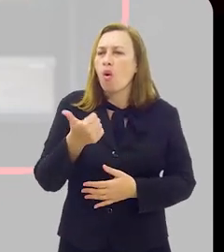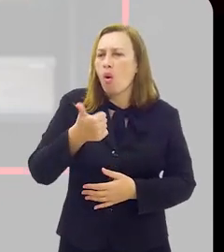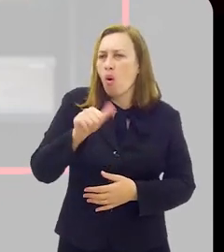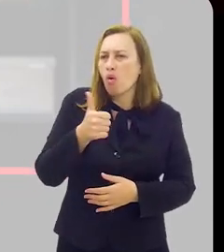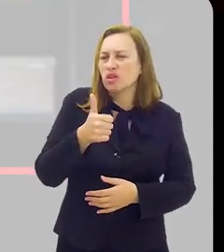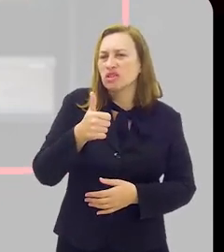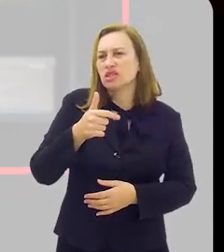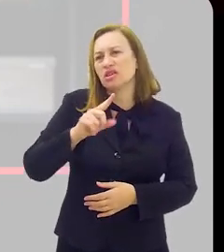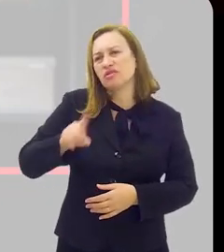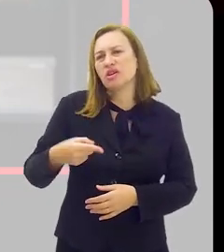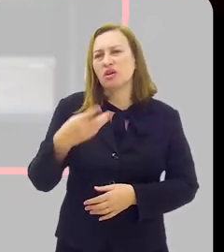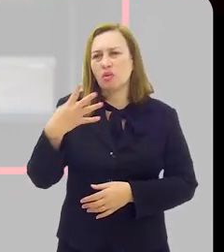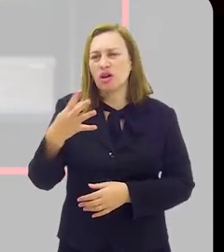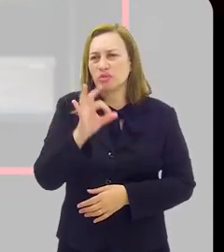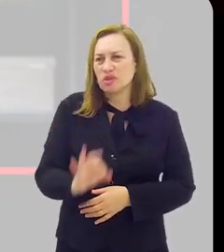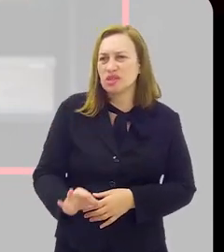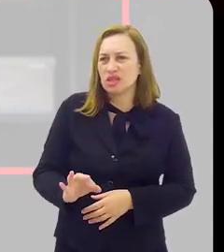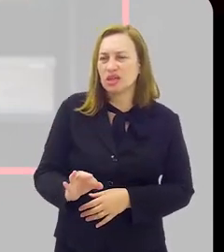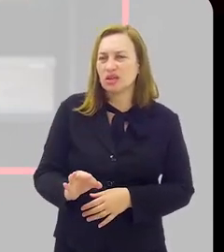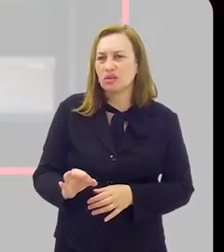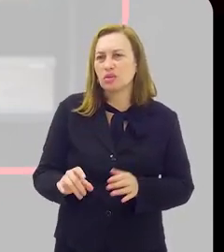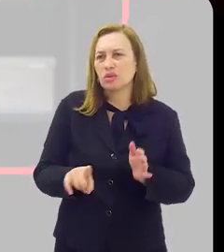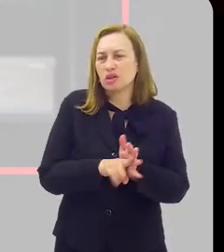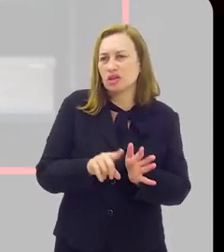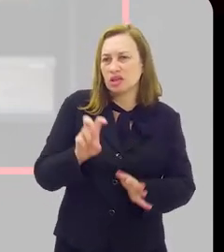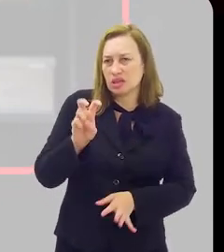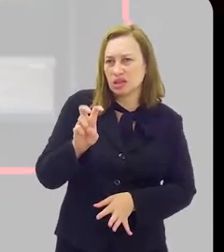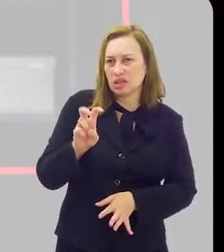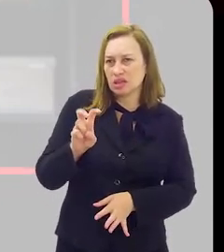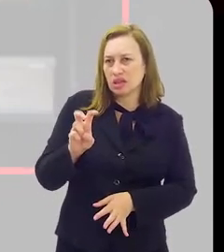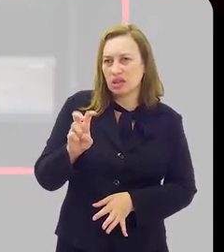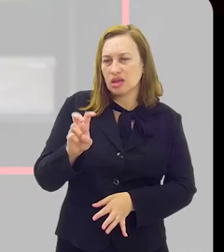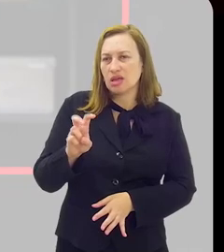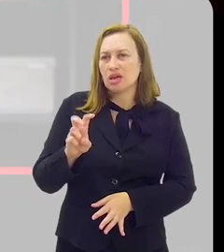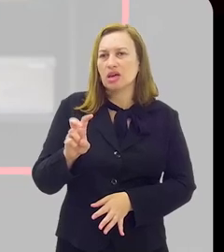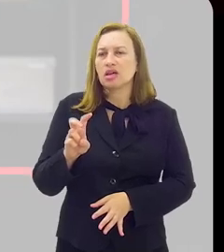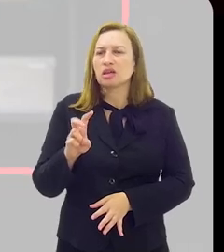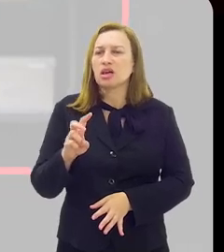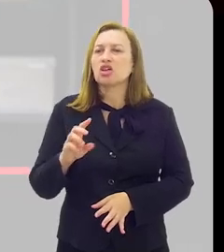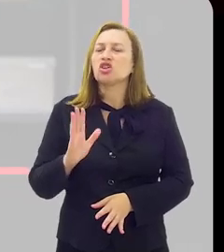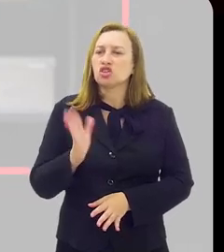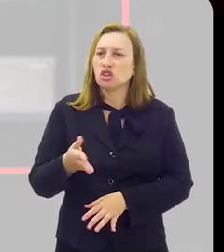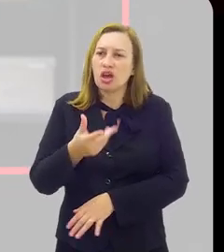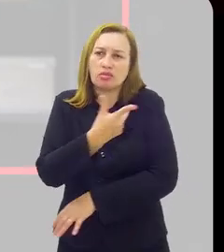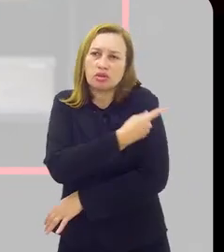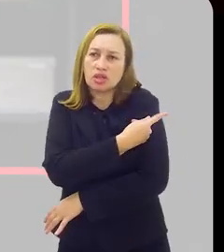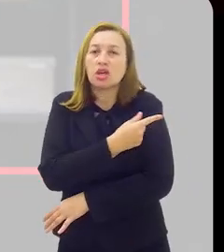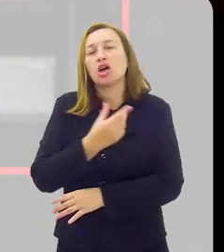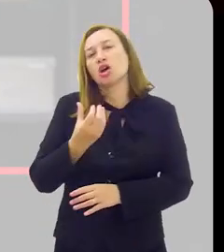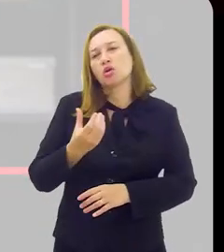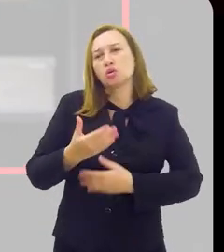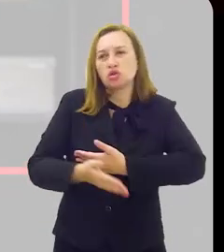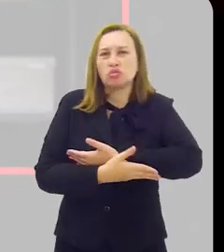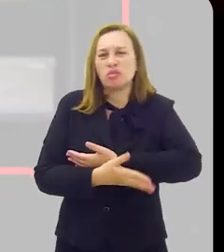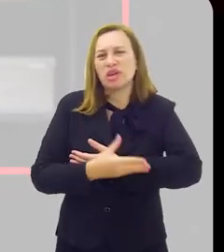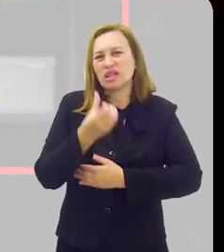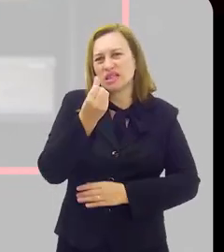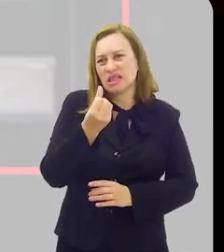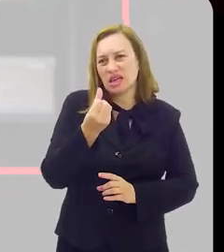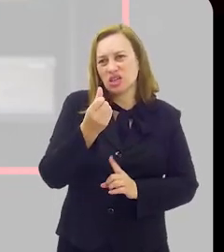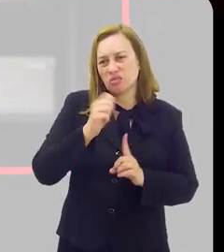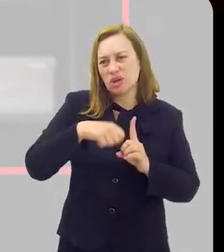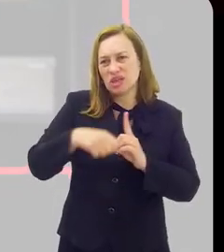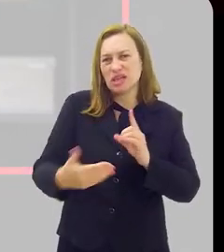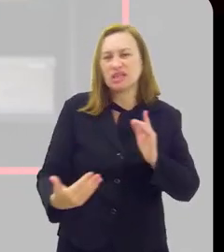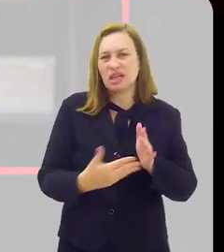% das crianças abaixo de 5 anos de idade apresentam um esquema vacinal completo. E que em relação aos bebês de 6 meses a